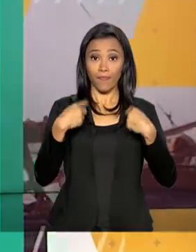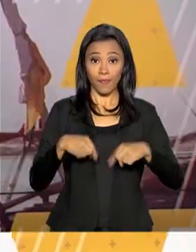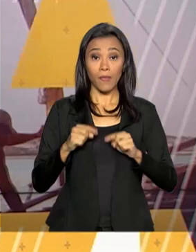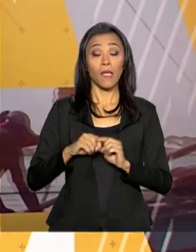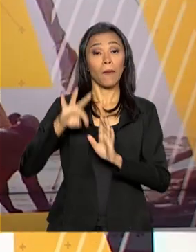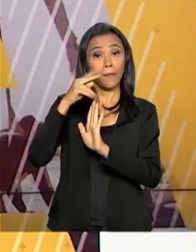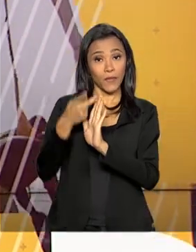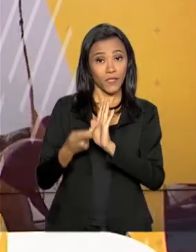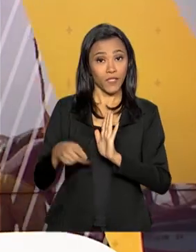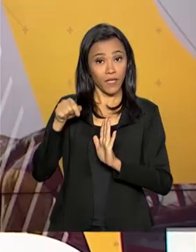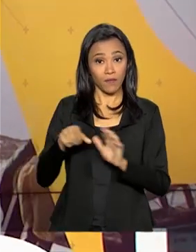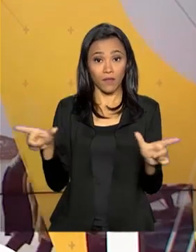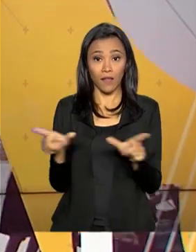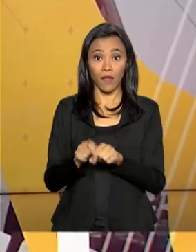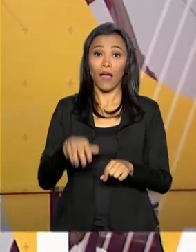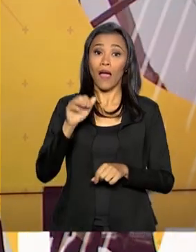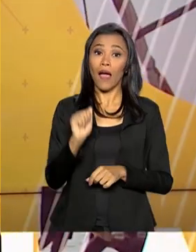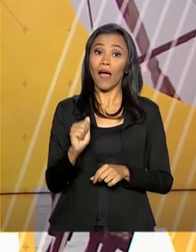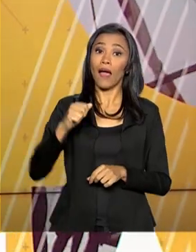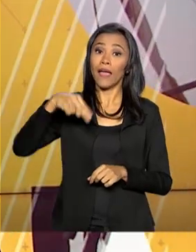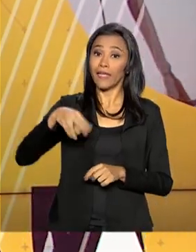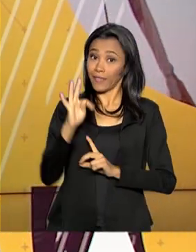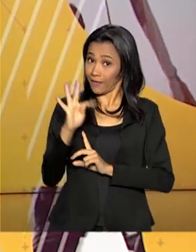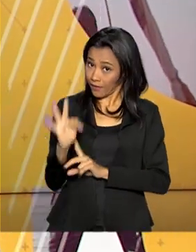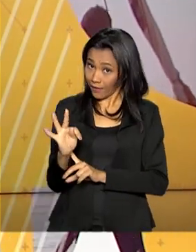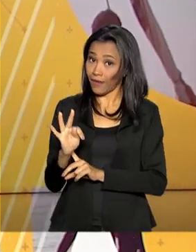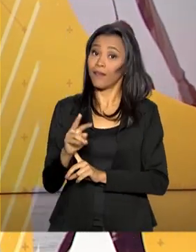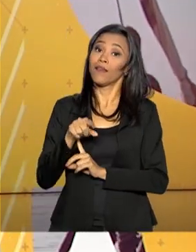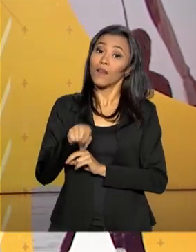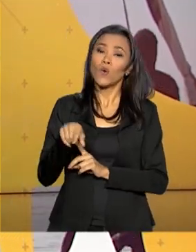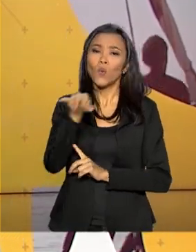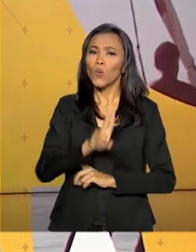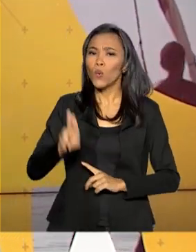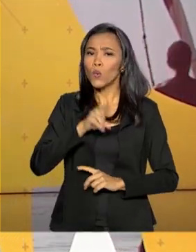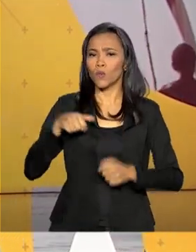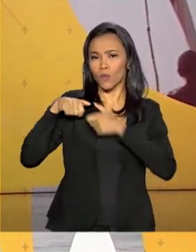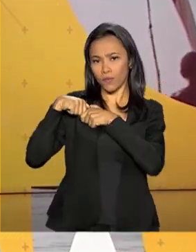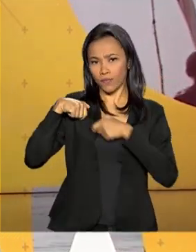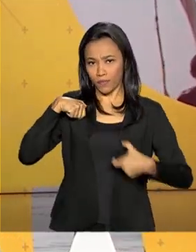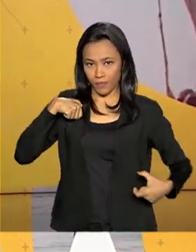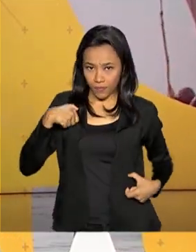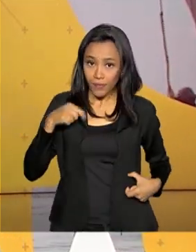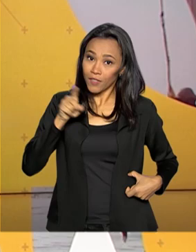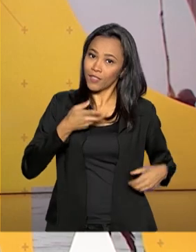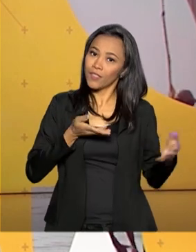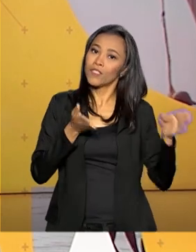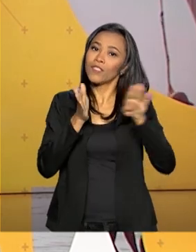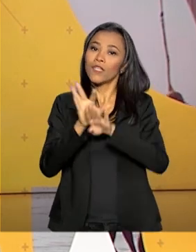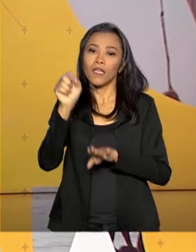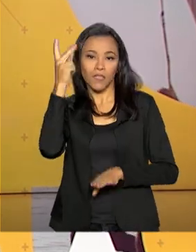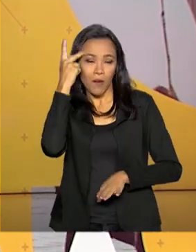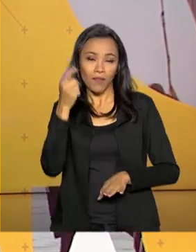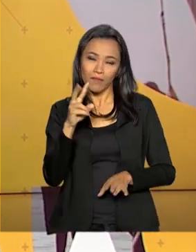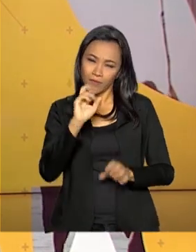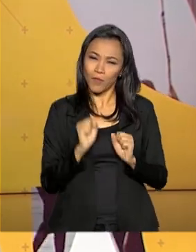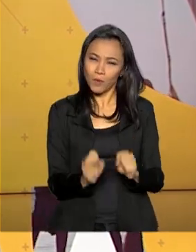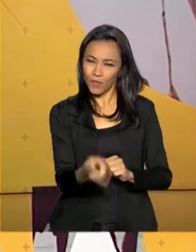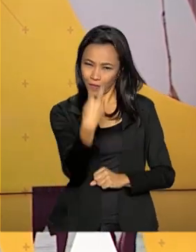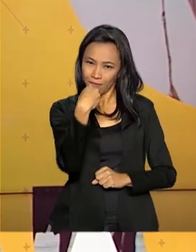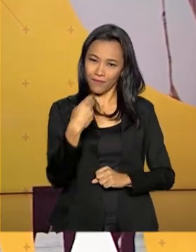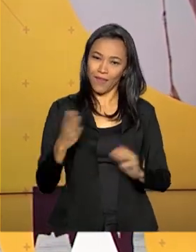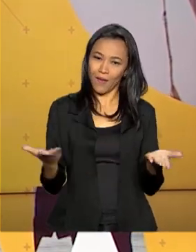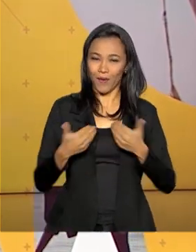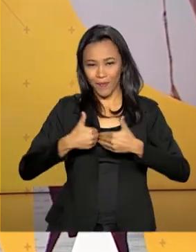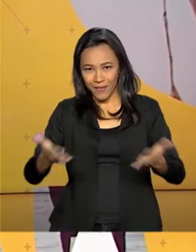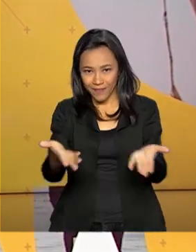Projeto da Agência Nacional de Transportes Terrestres, sob uso de cinto de segurança, chega a São Paulo. Fique com a gente, o Brasil